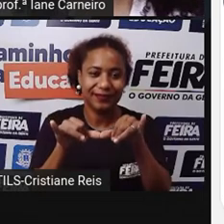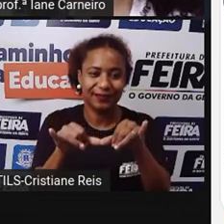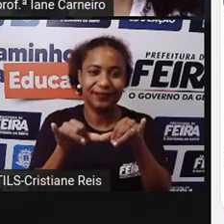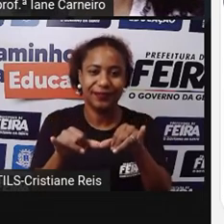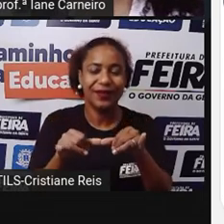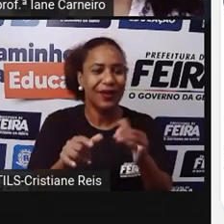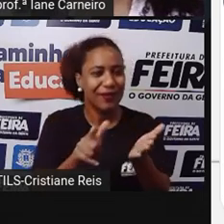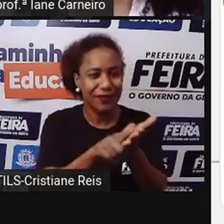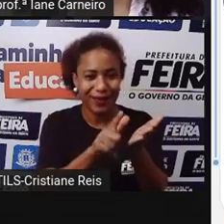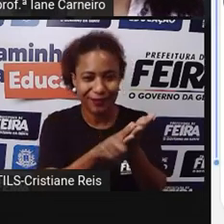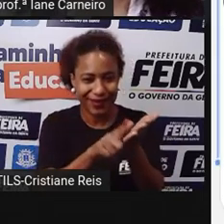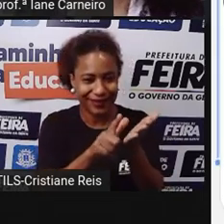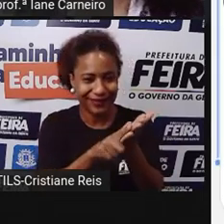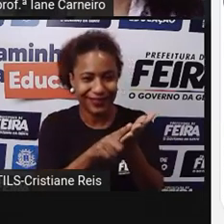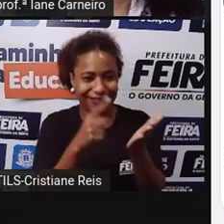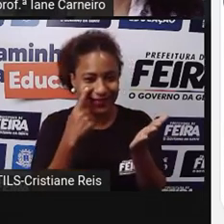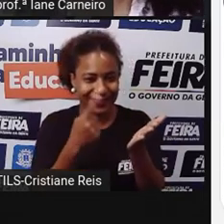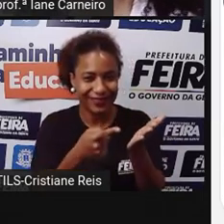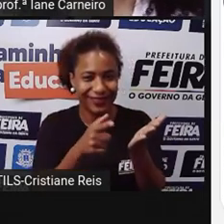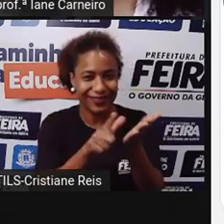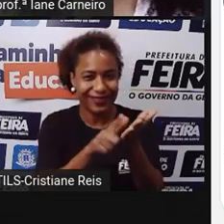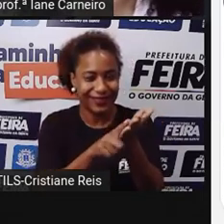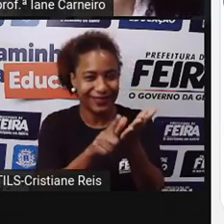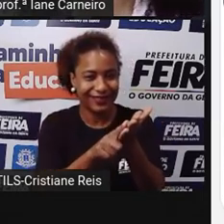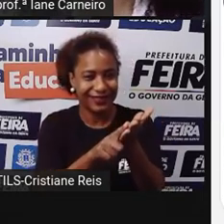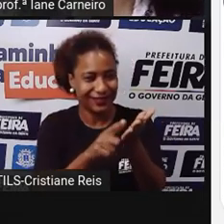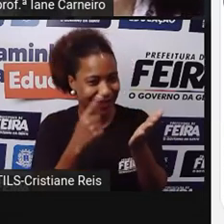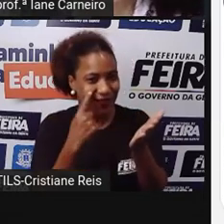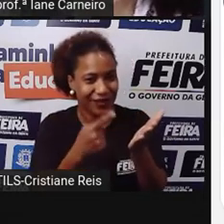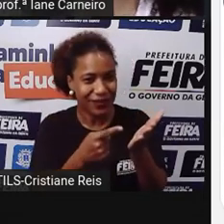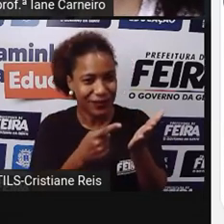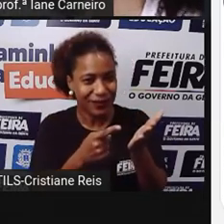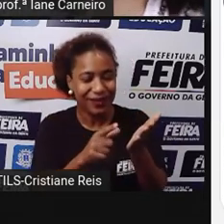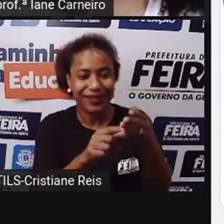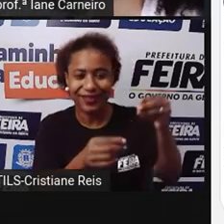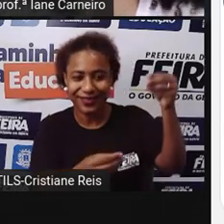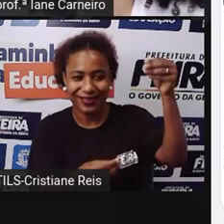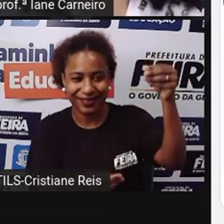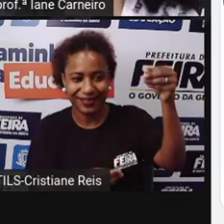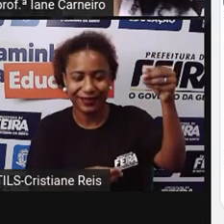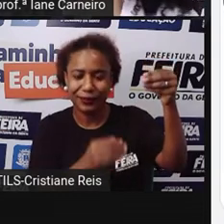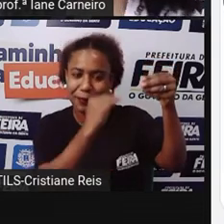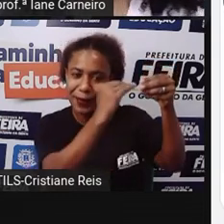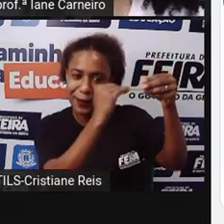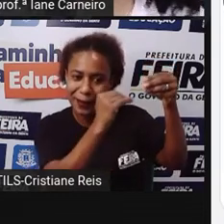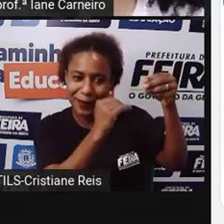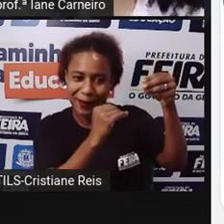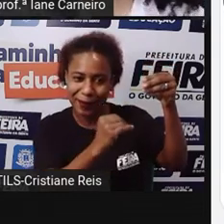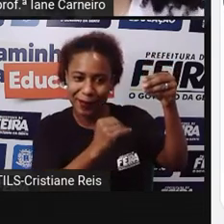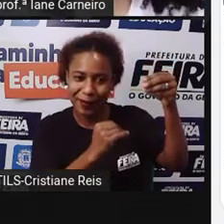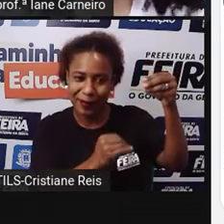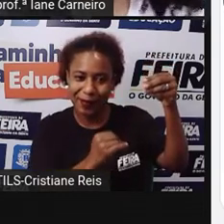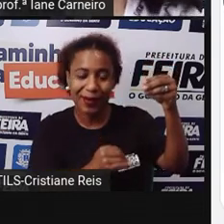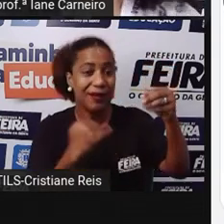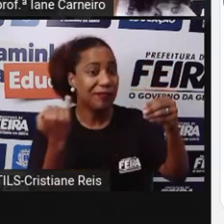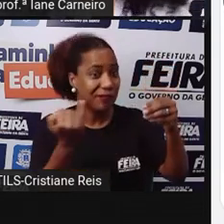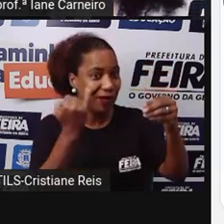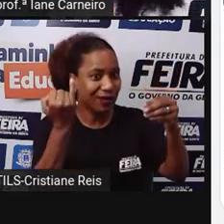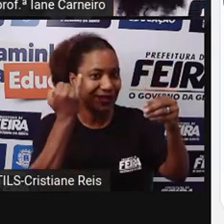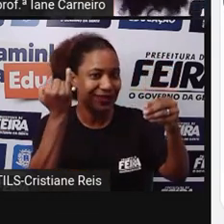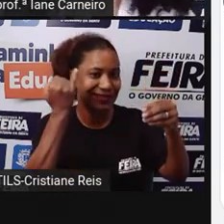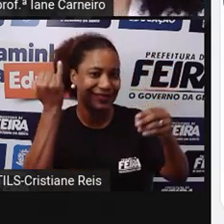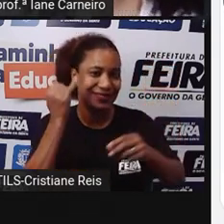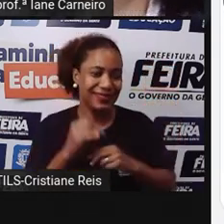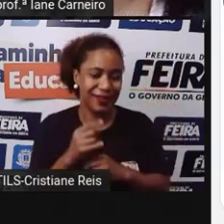Esses encartes Esses folhetos Dos supermercados Né? E é interessante Esses folhetos Pra gente saber Os